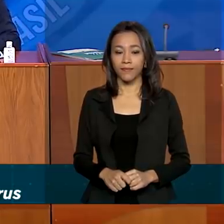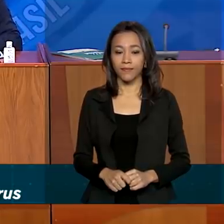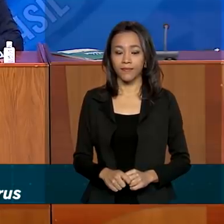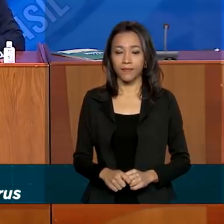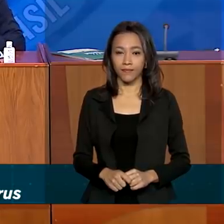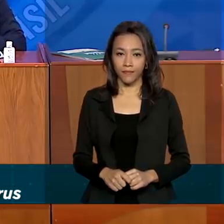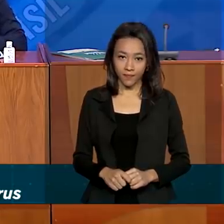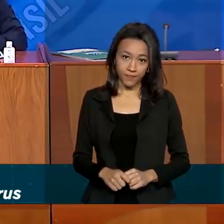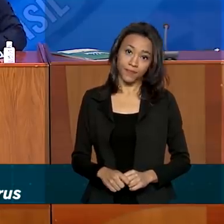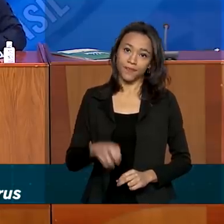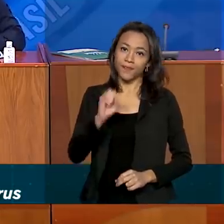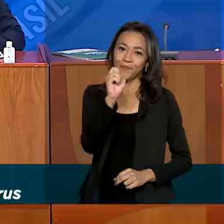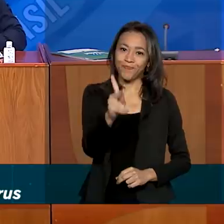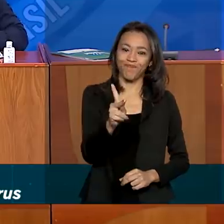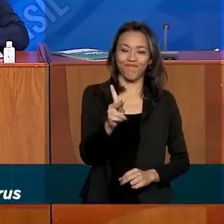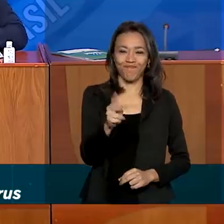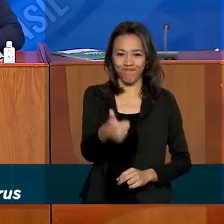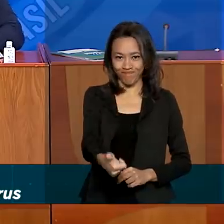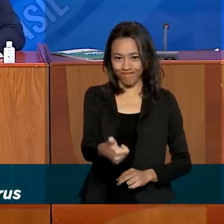Ok, bom dia.